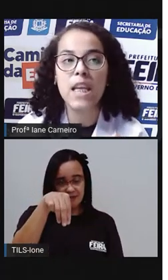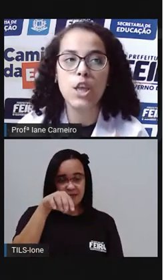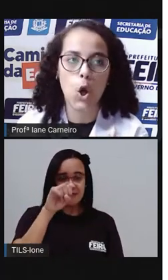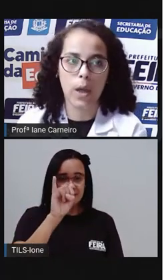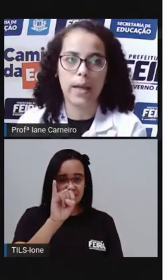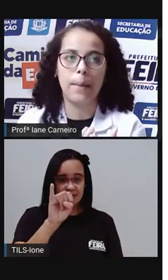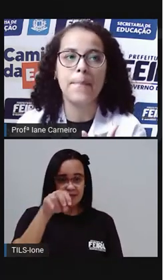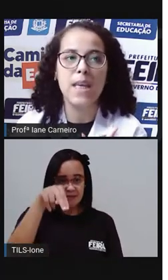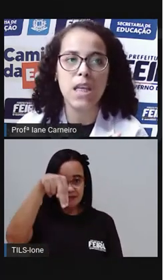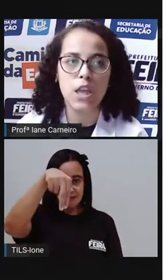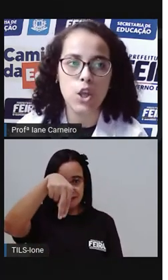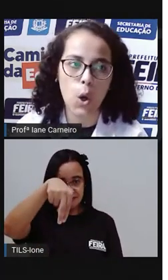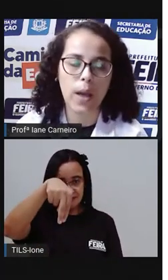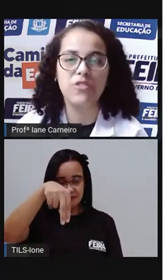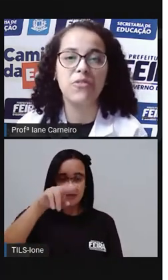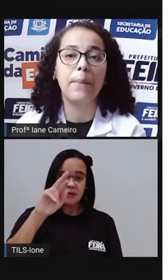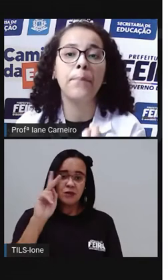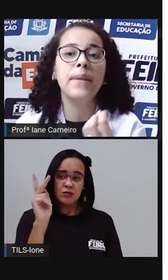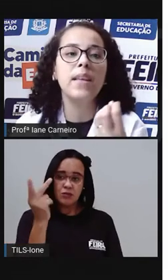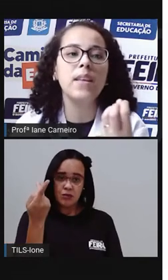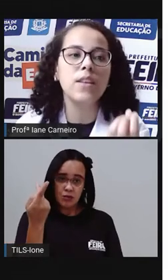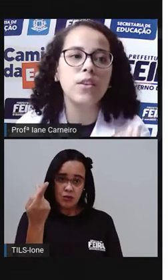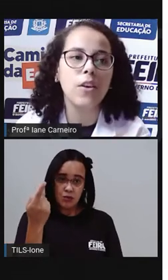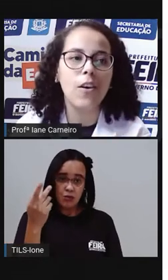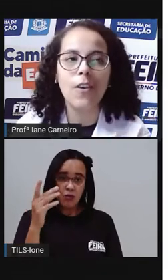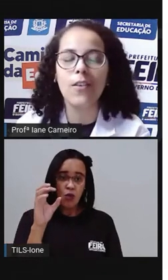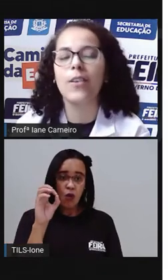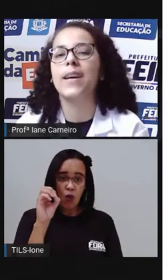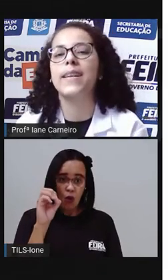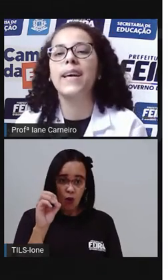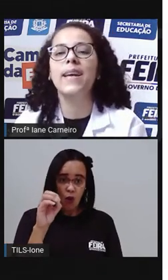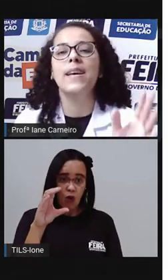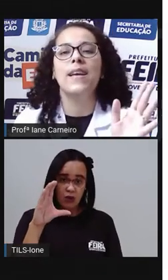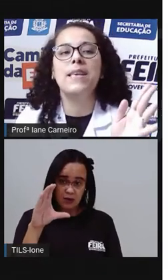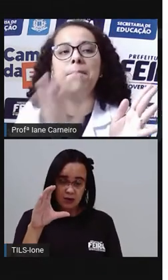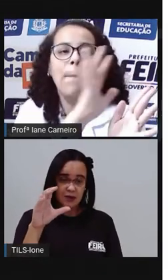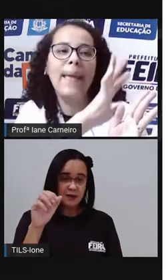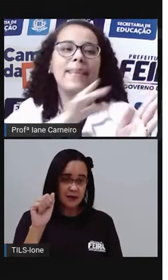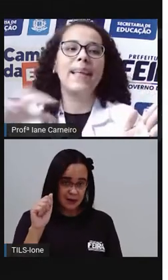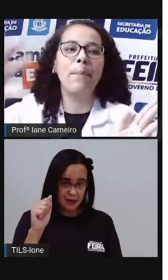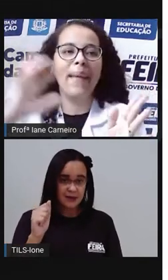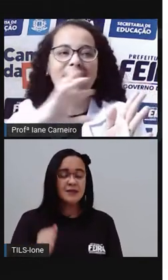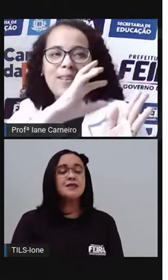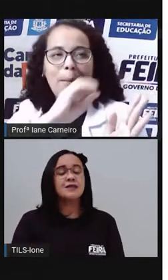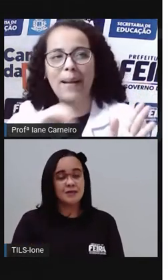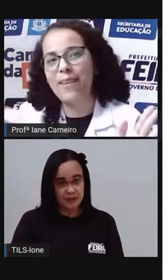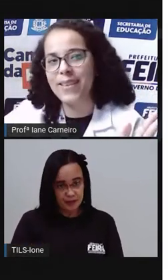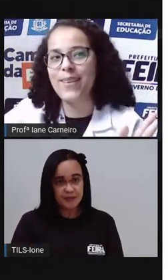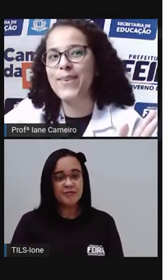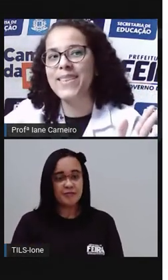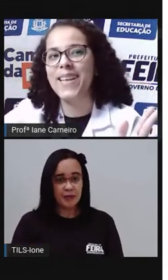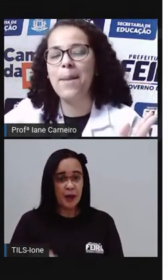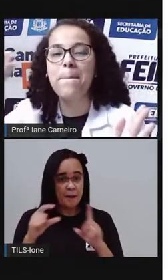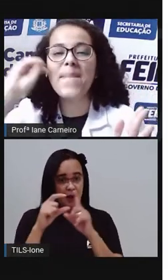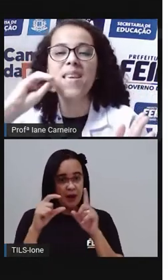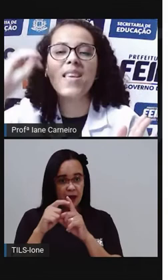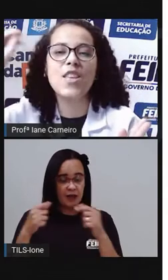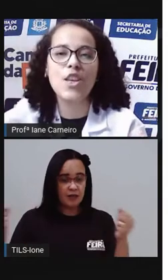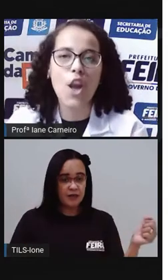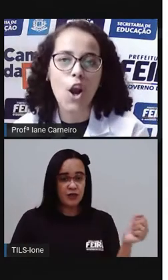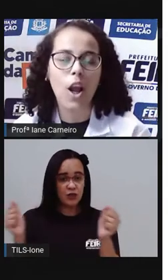minhoca. Minhoca. A gente fala minhoca, né? Emenda. Emenda uma palavra na outra, né?